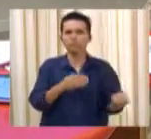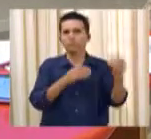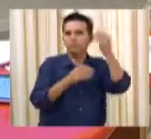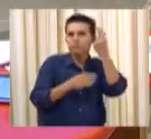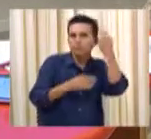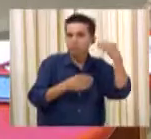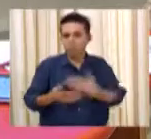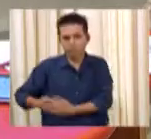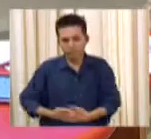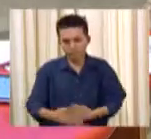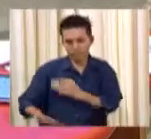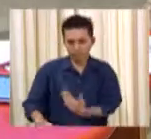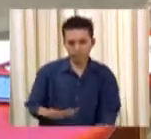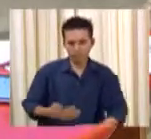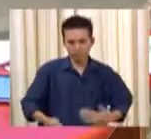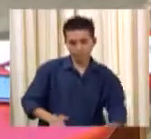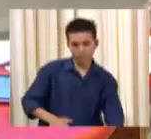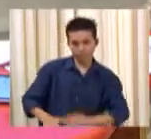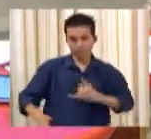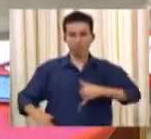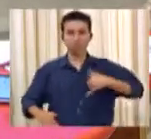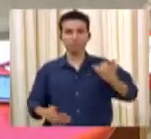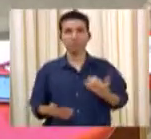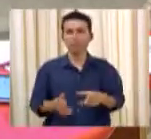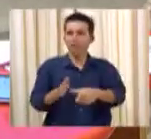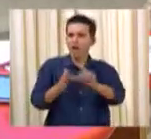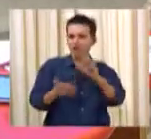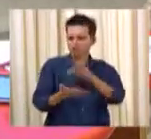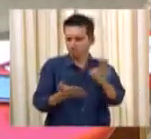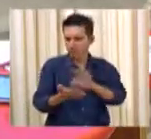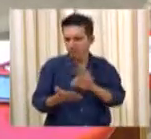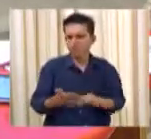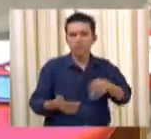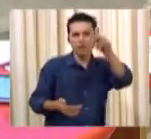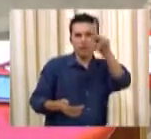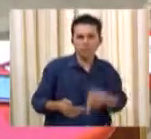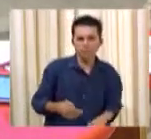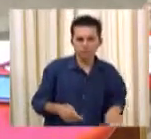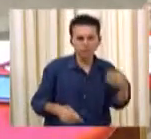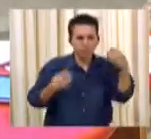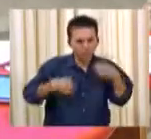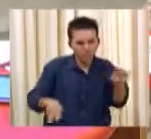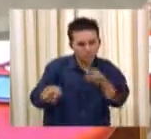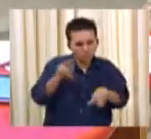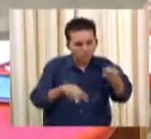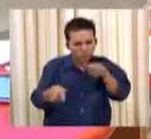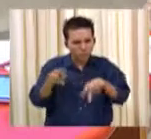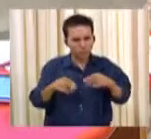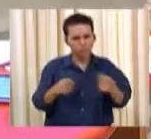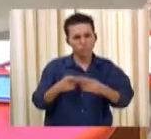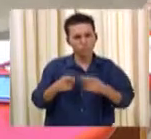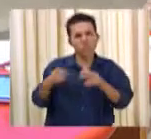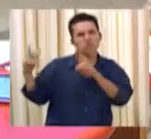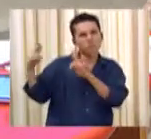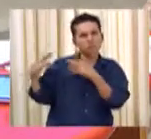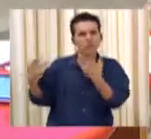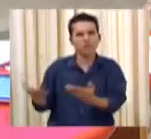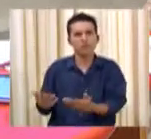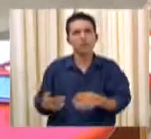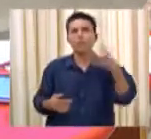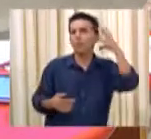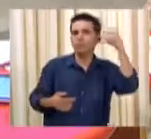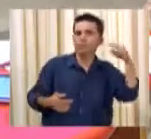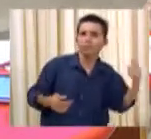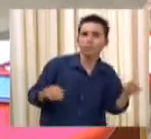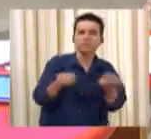idade. Antes de inscrever-se, o paciente deve ser avaliado por um otorrinolaringologista e um fonoaudiólogo. As